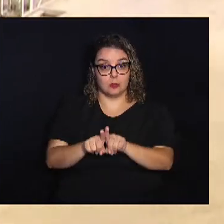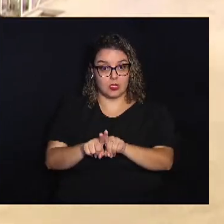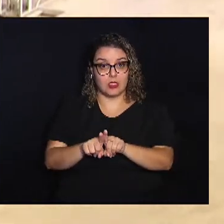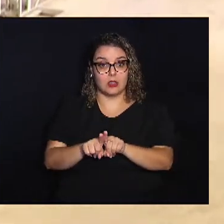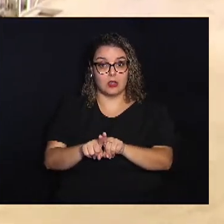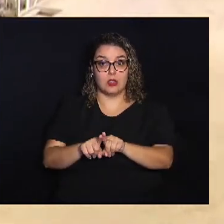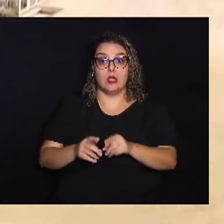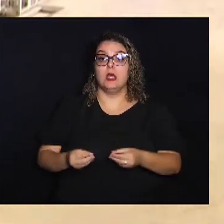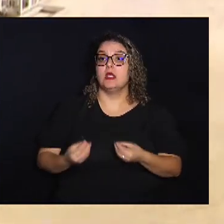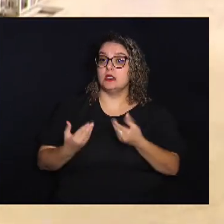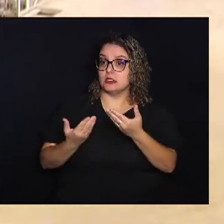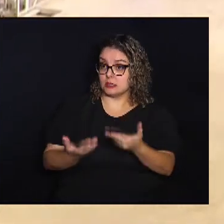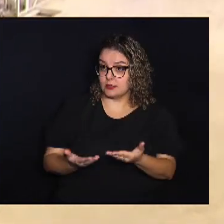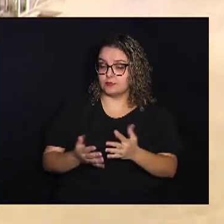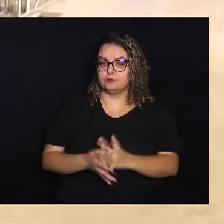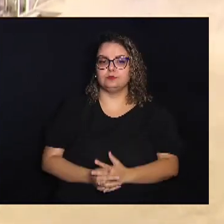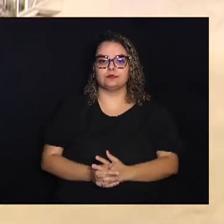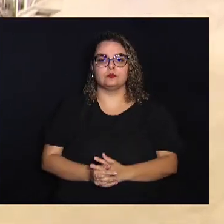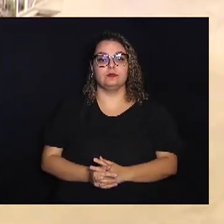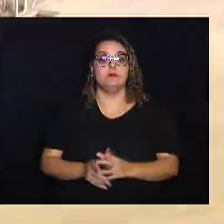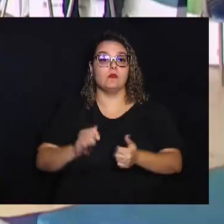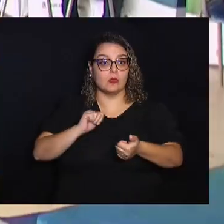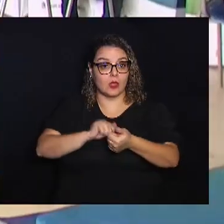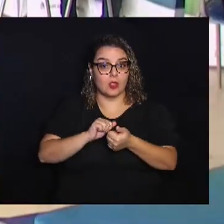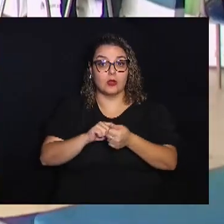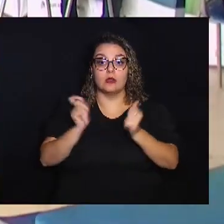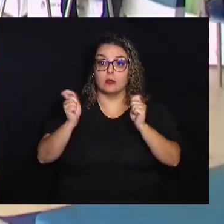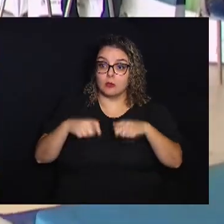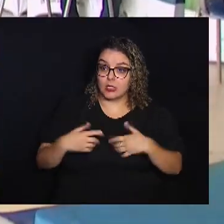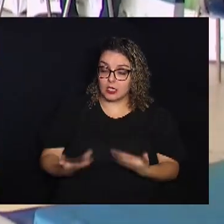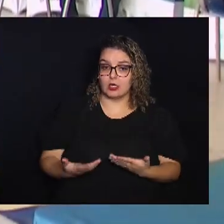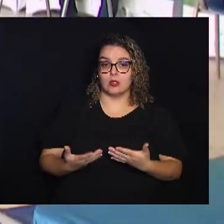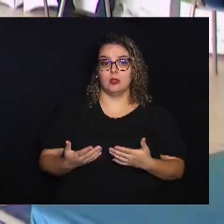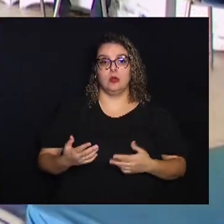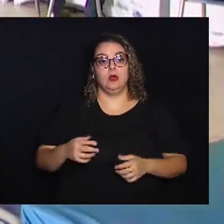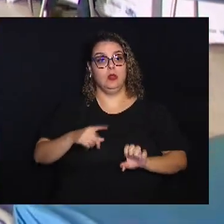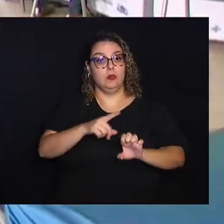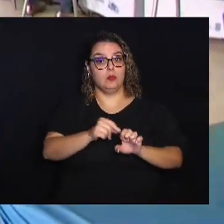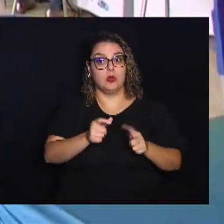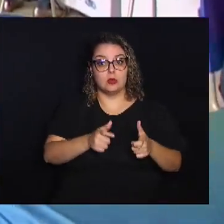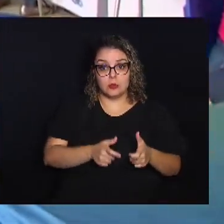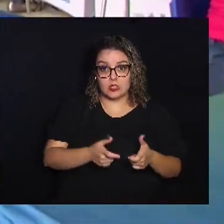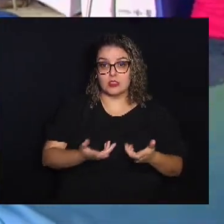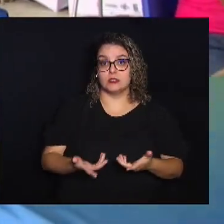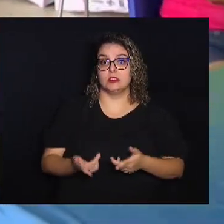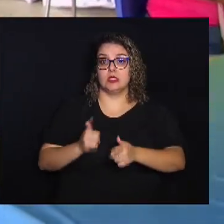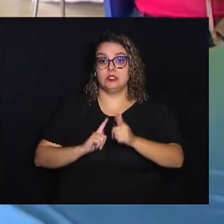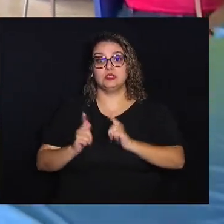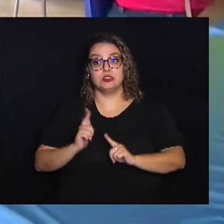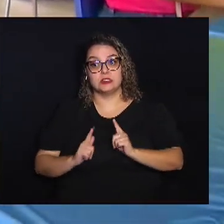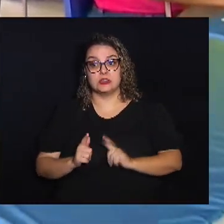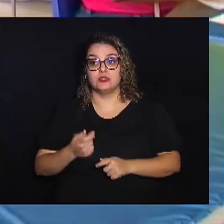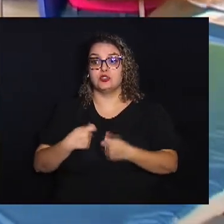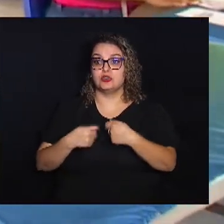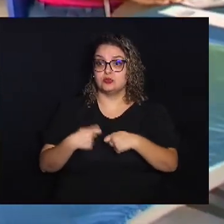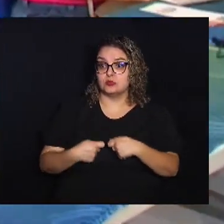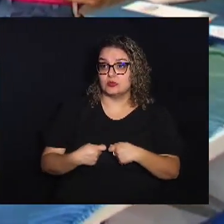oferta aqui qualificação, capacitação para o micro empreendedor na gestão de negócios